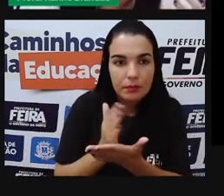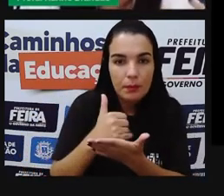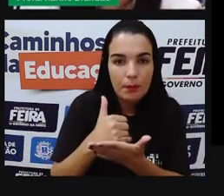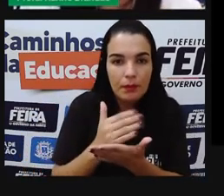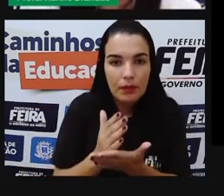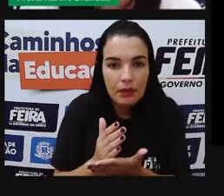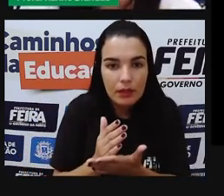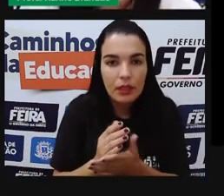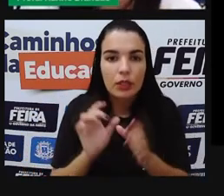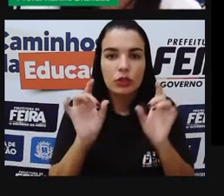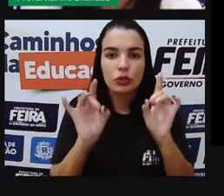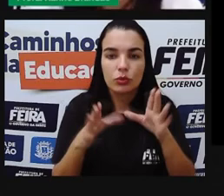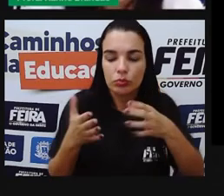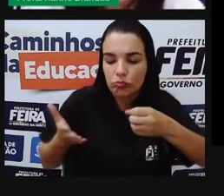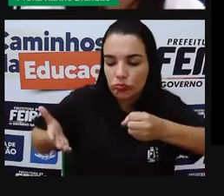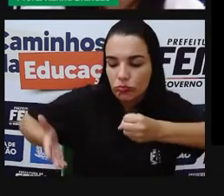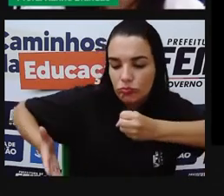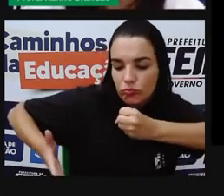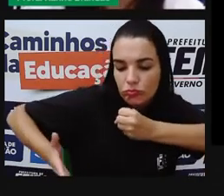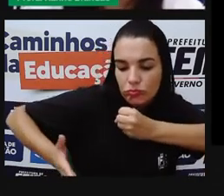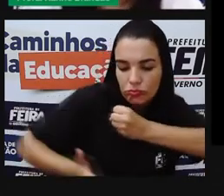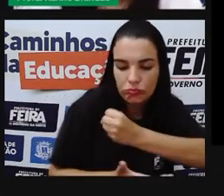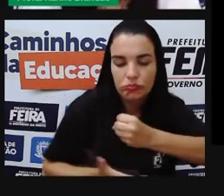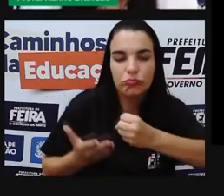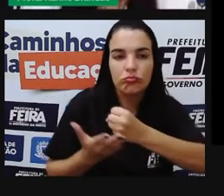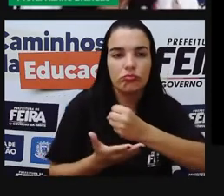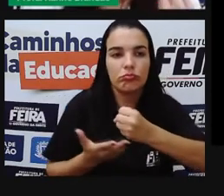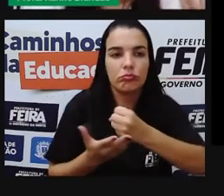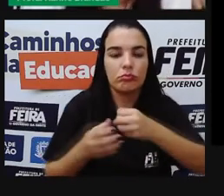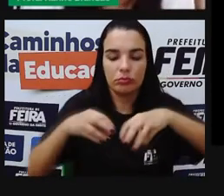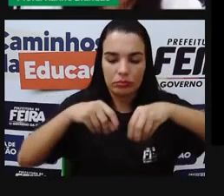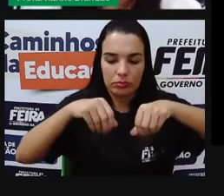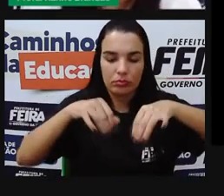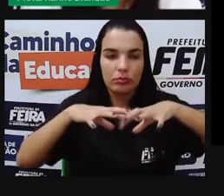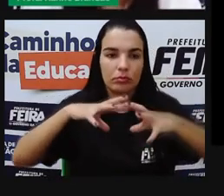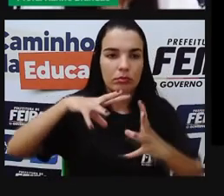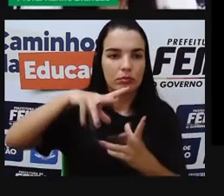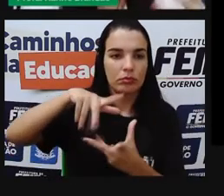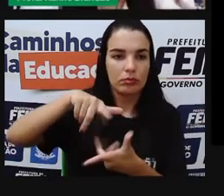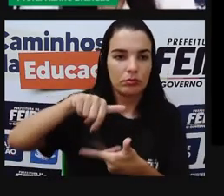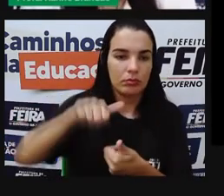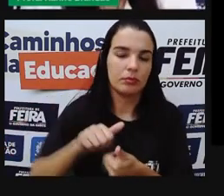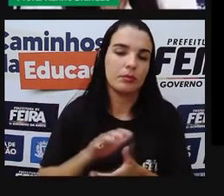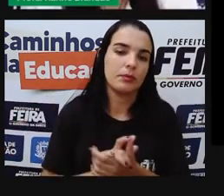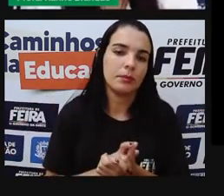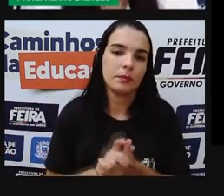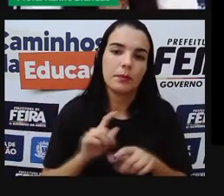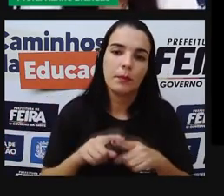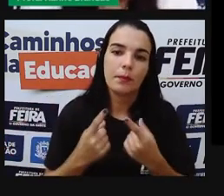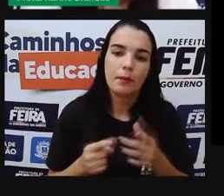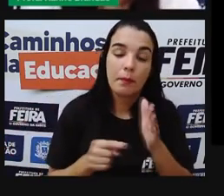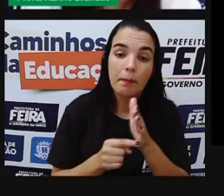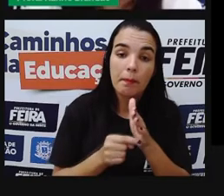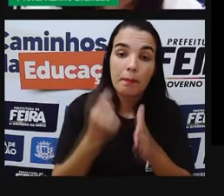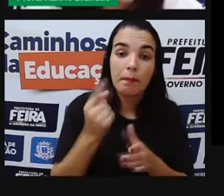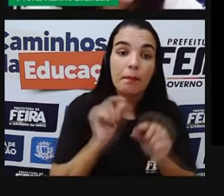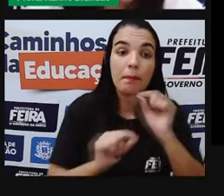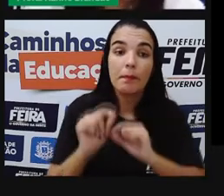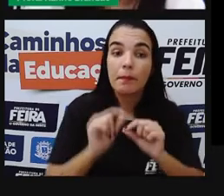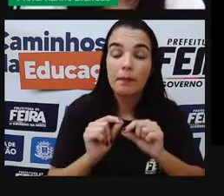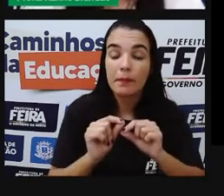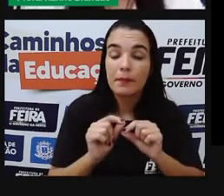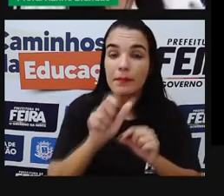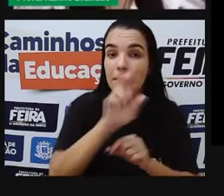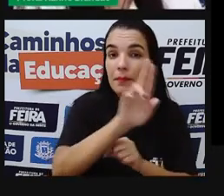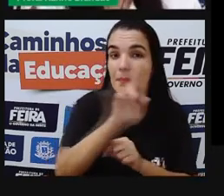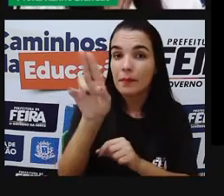estudar sobre o planeta Terra, tá bom? A primeira esfera, a primeira divisão que nós vemos é o quê? A atmosfera.